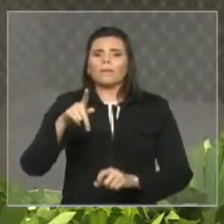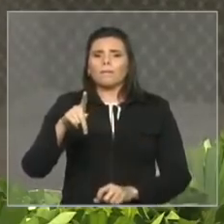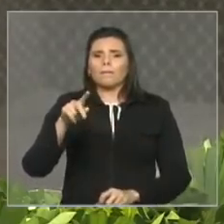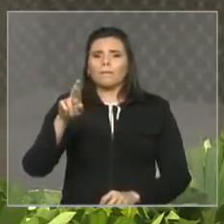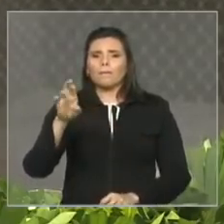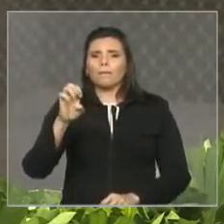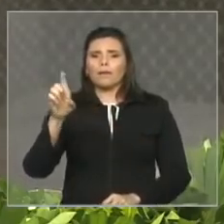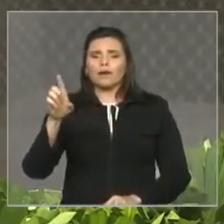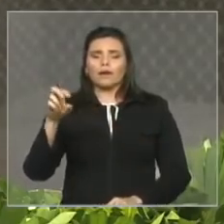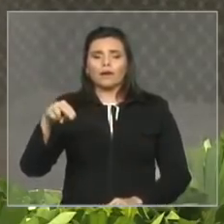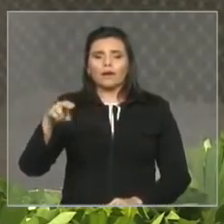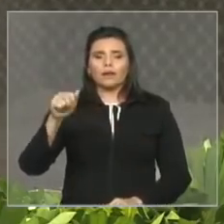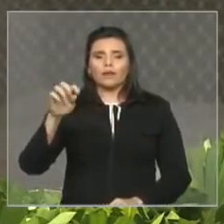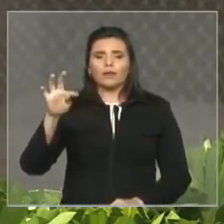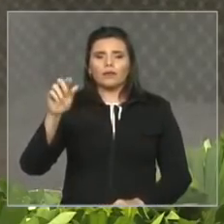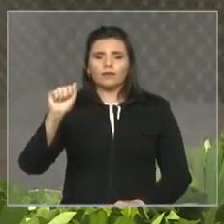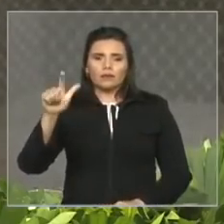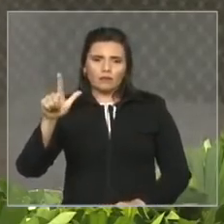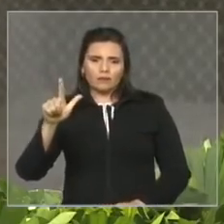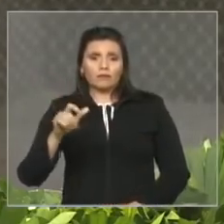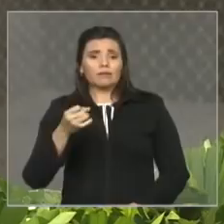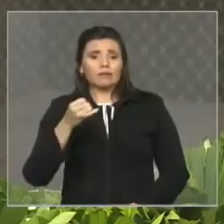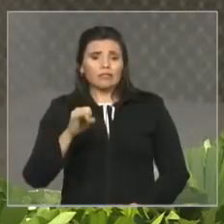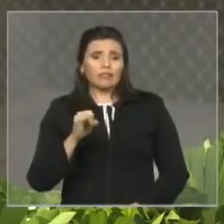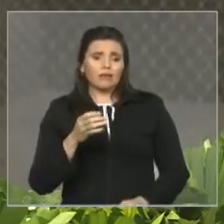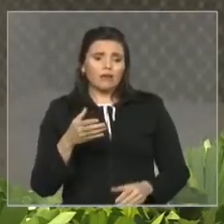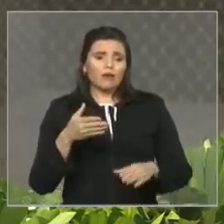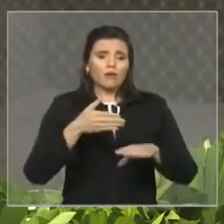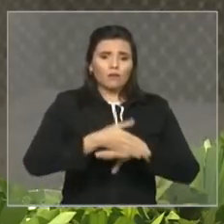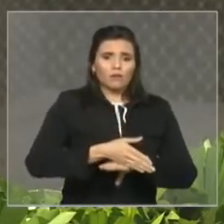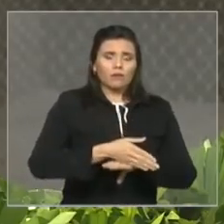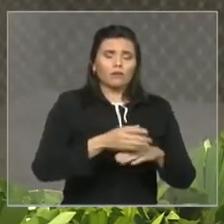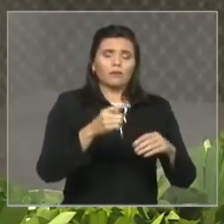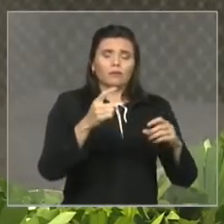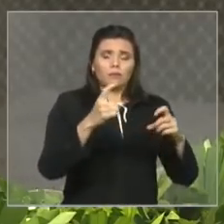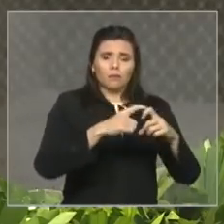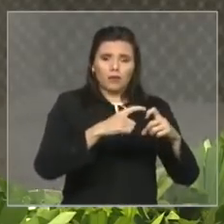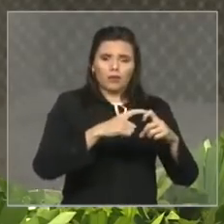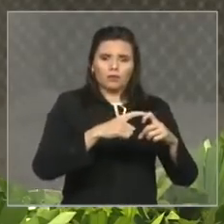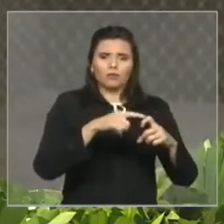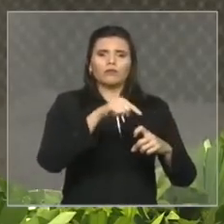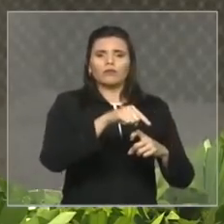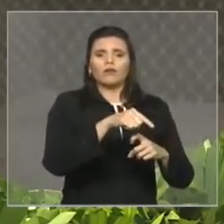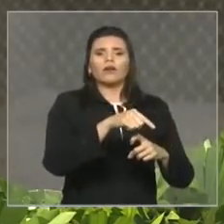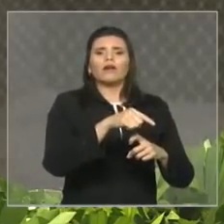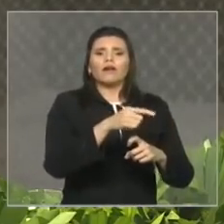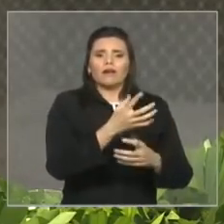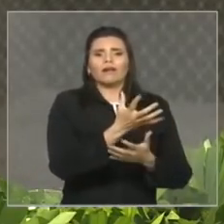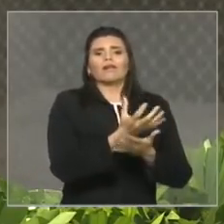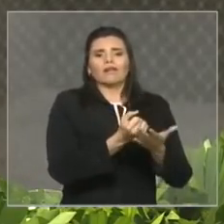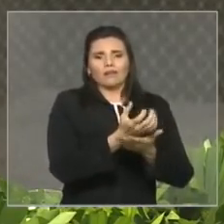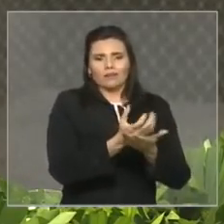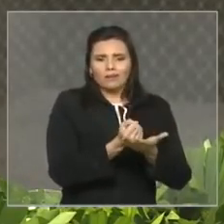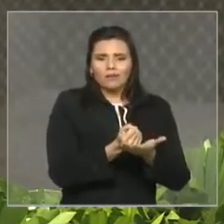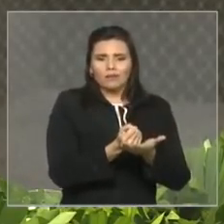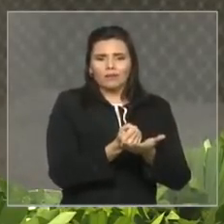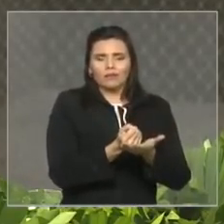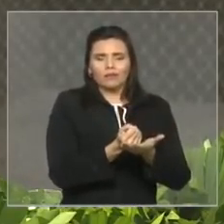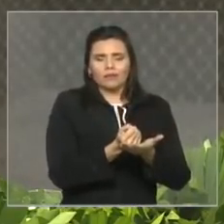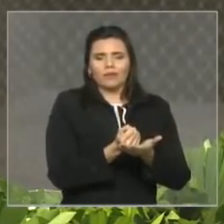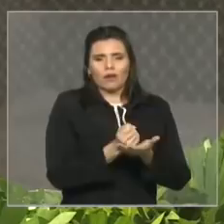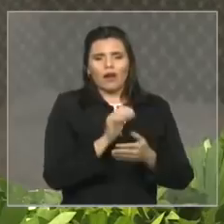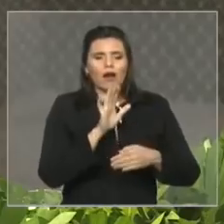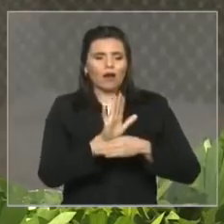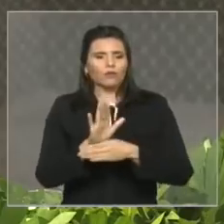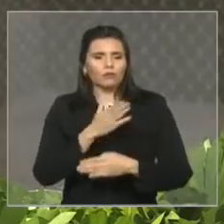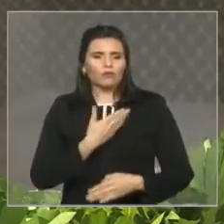condicionalidade quando do nascimento da sua criança do seu bebê que é ter e cumprir o calendário